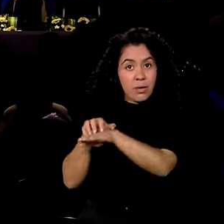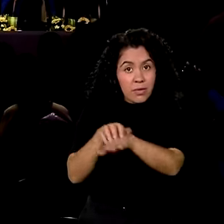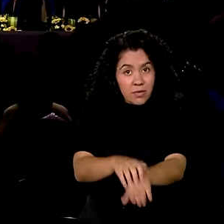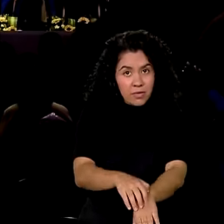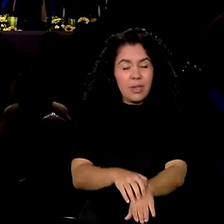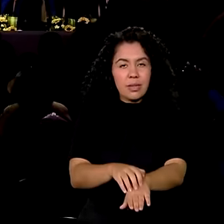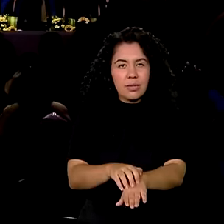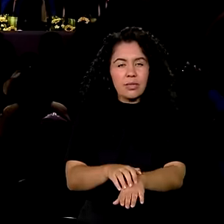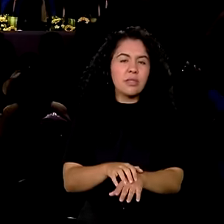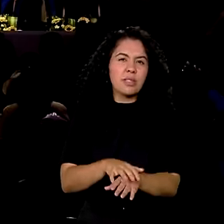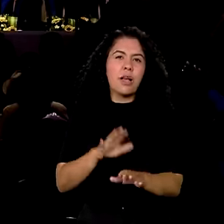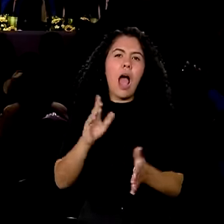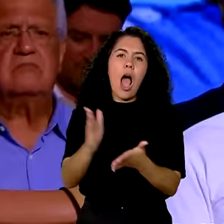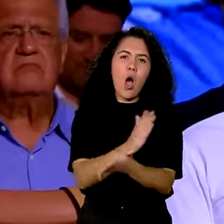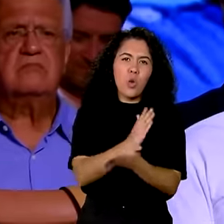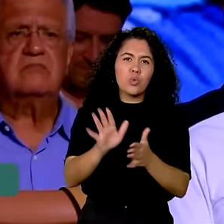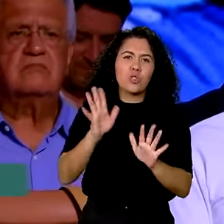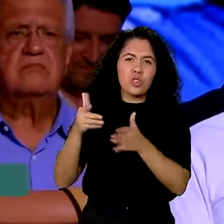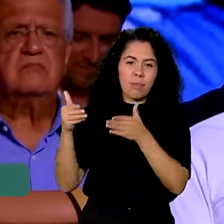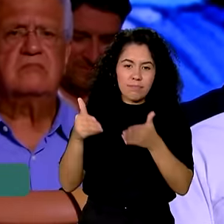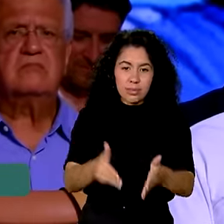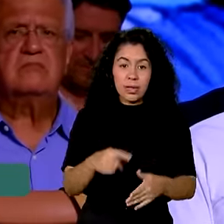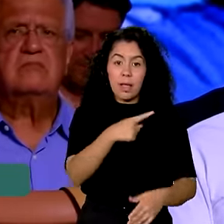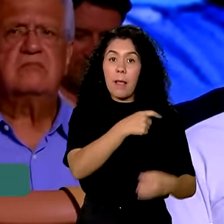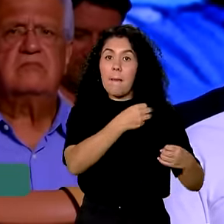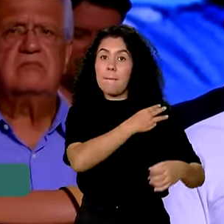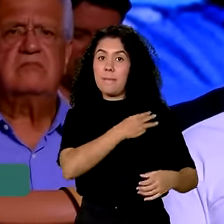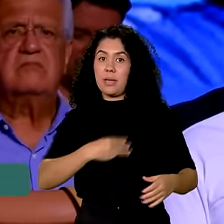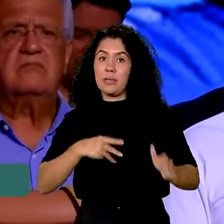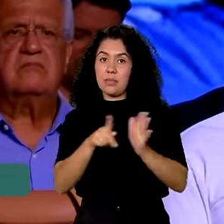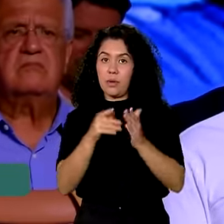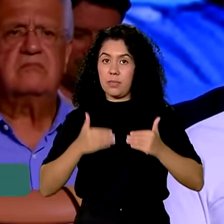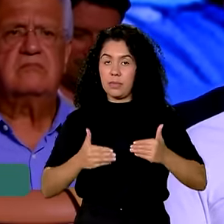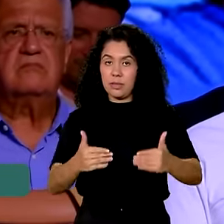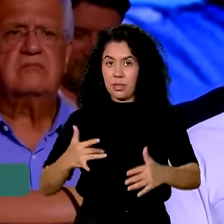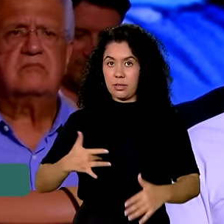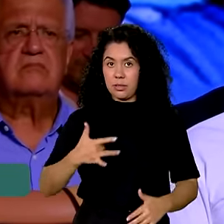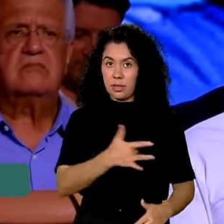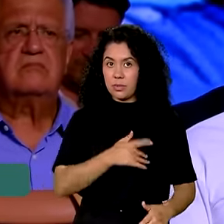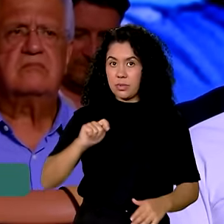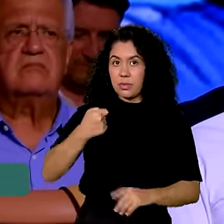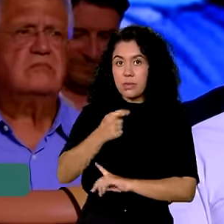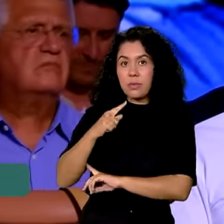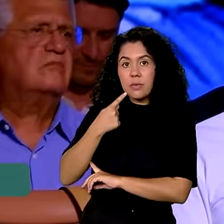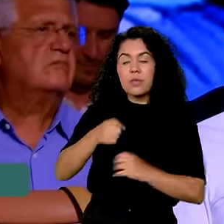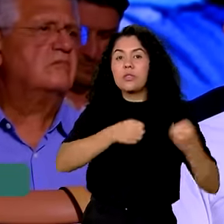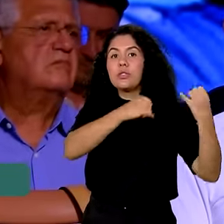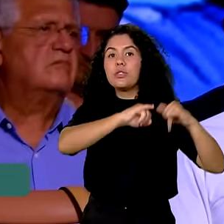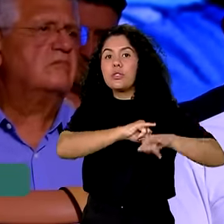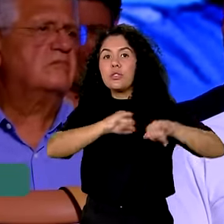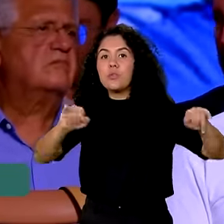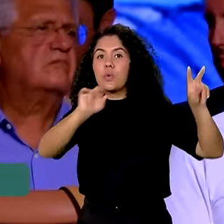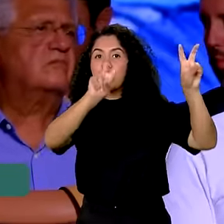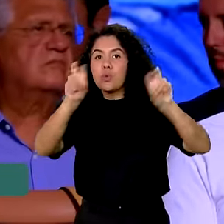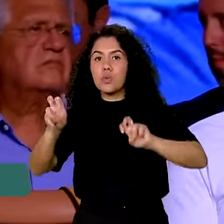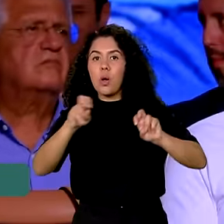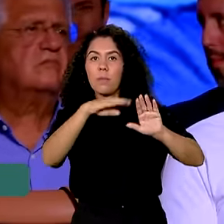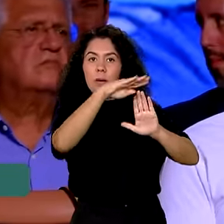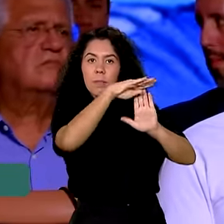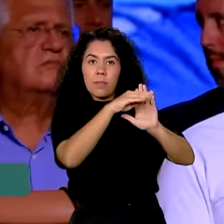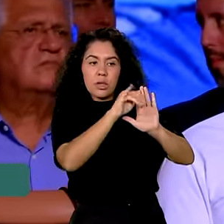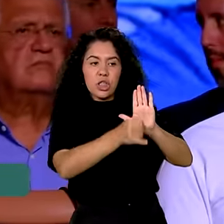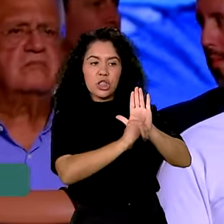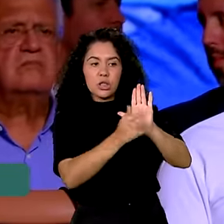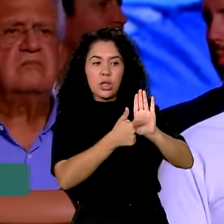Aliás, já devem ter chegado alguns já. Nízia Trindade anunciou ainda um novo edital do Mais Médicos, com 248